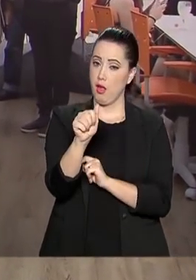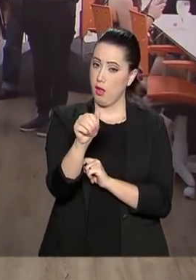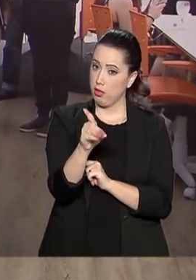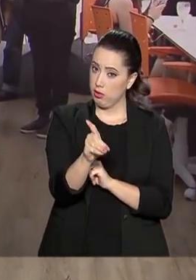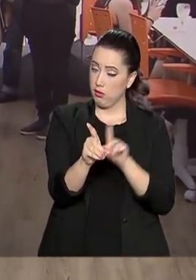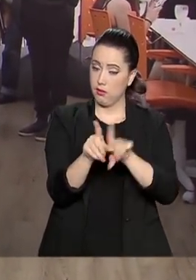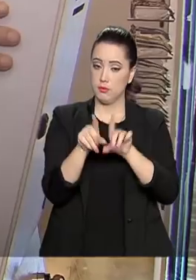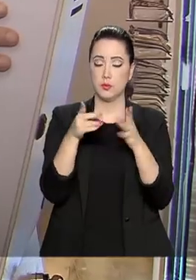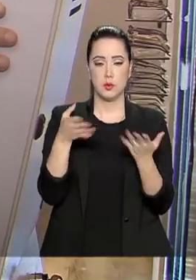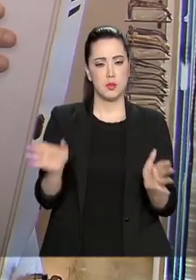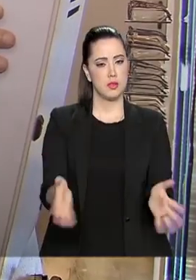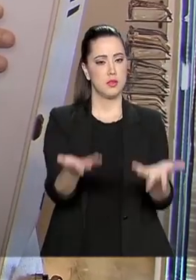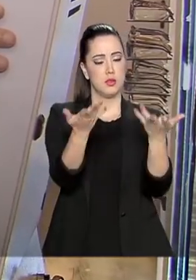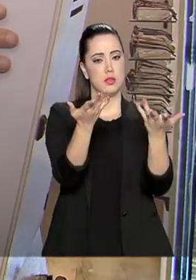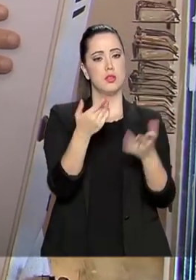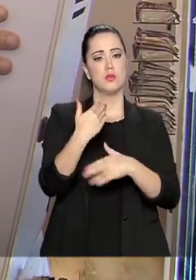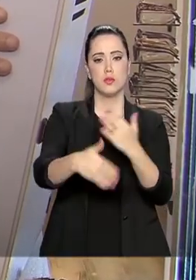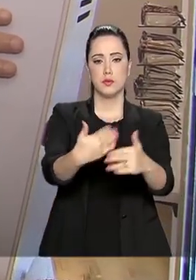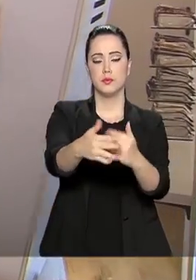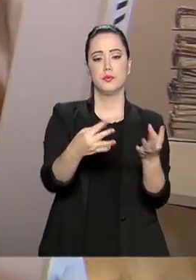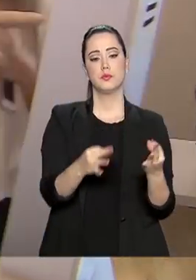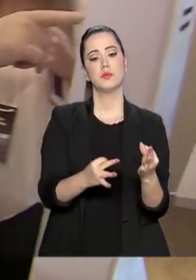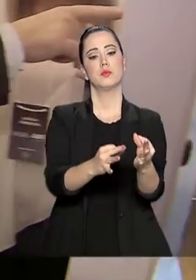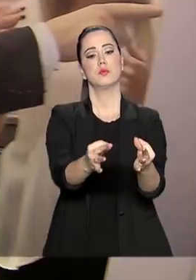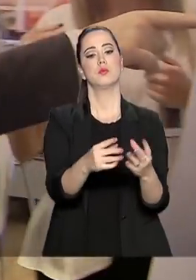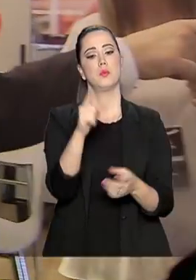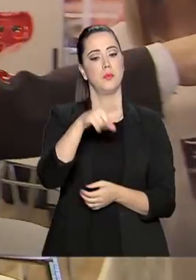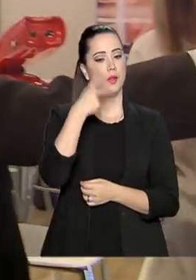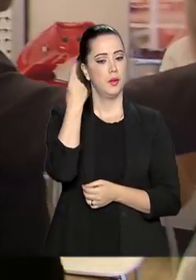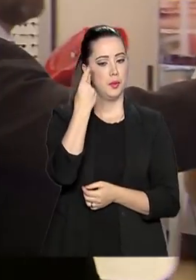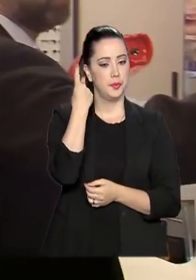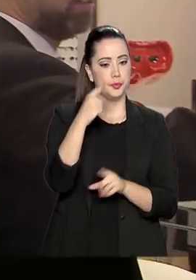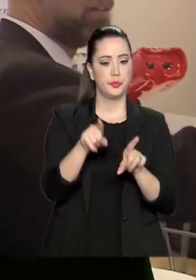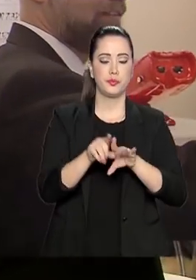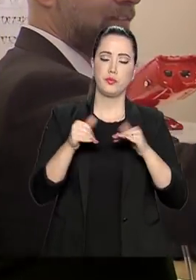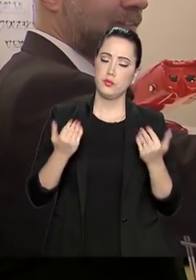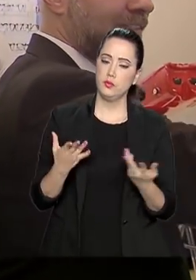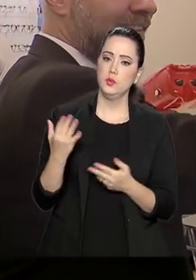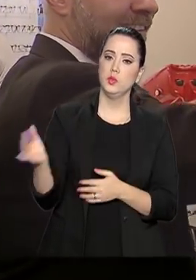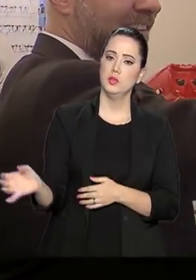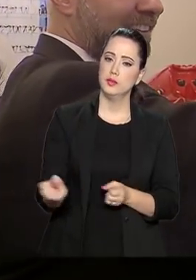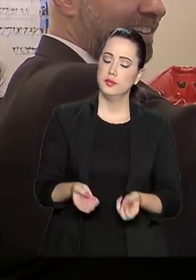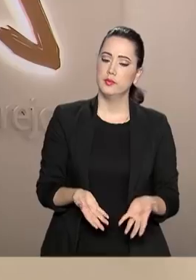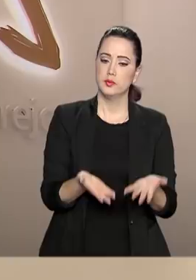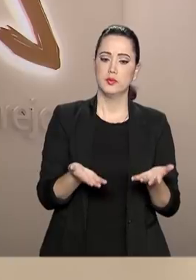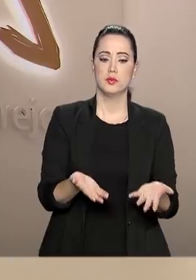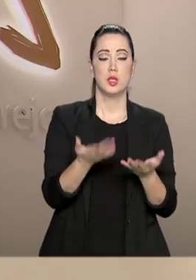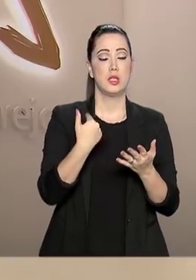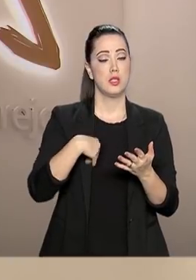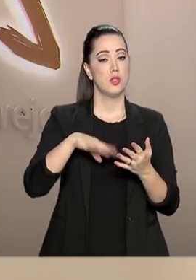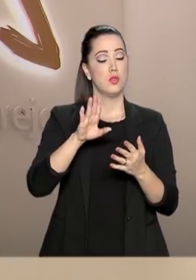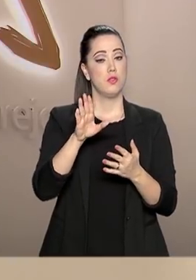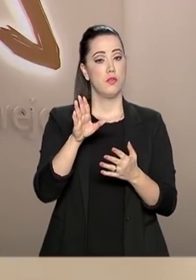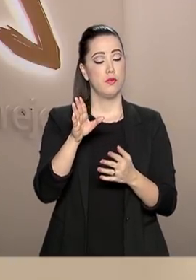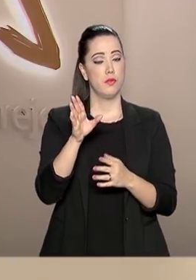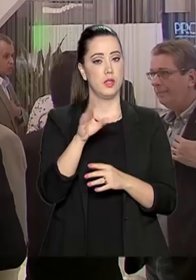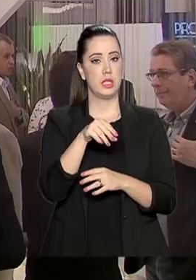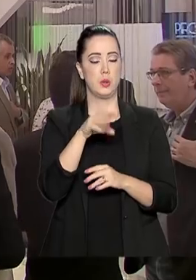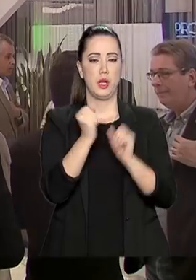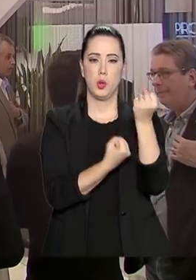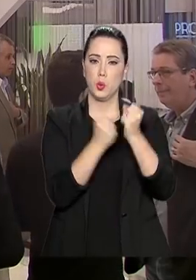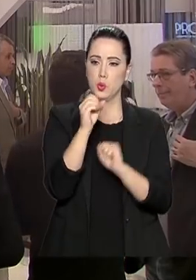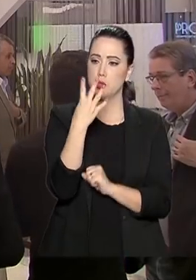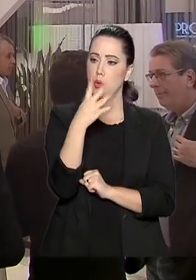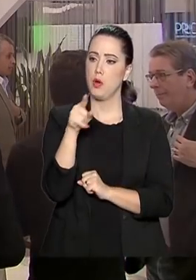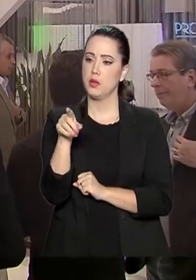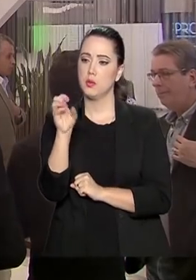incentivando esse tipo de avanço. É a evolução natural e incentivando a indústria 4.0, o